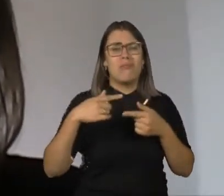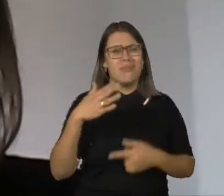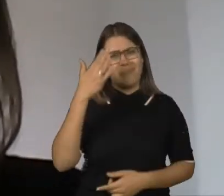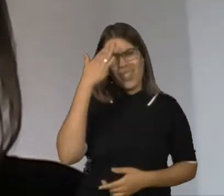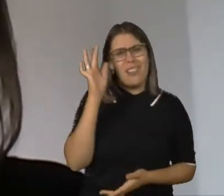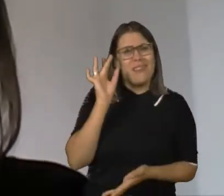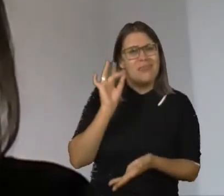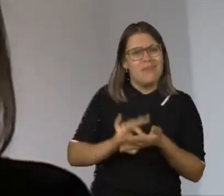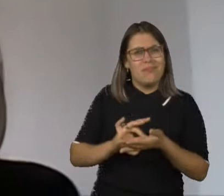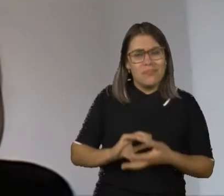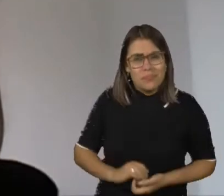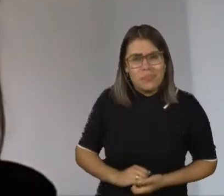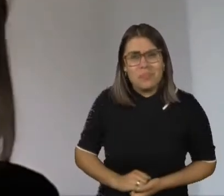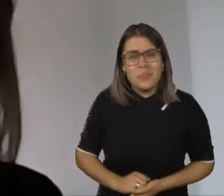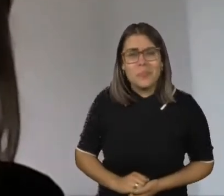determinista?